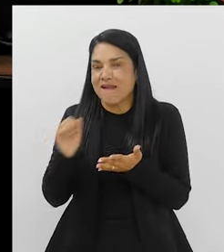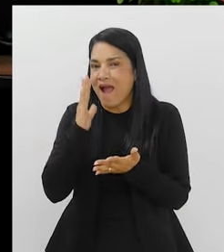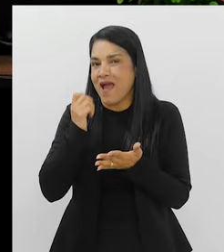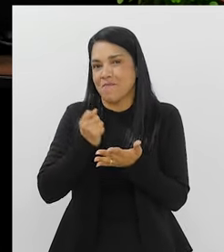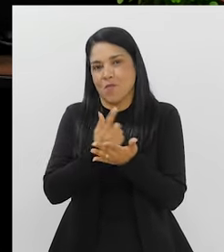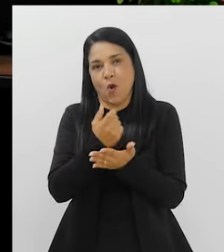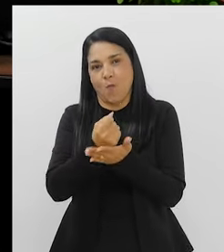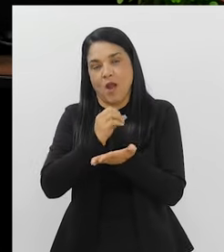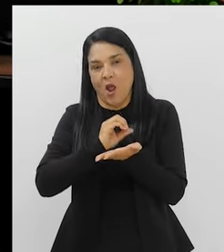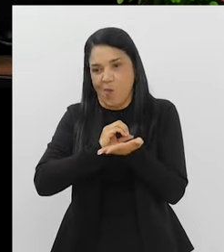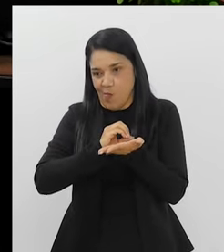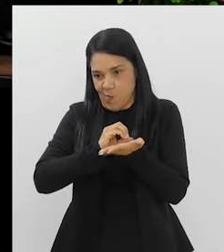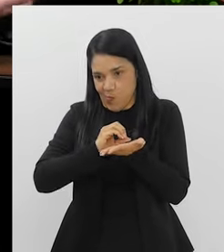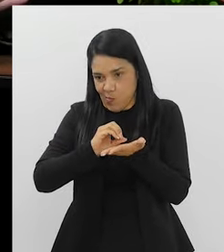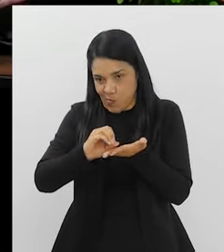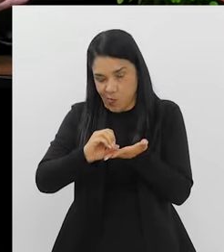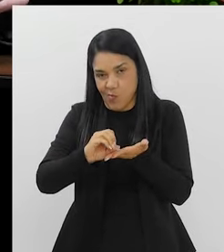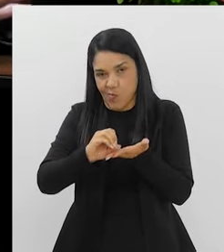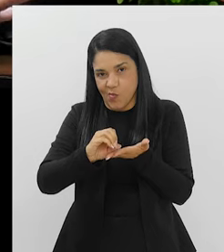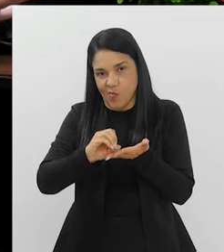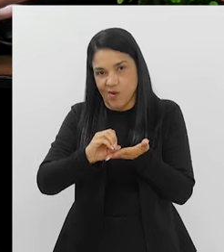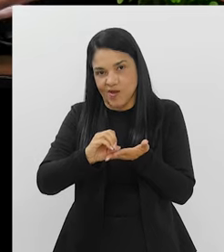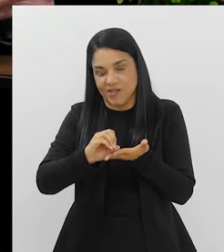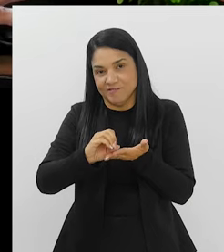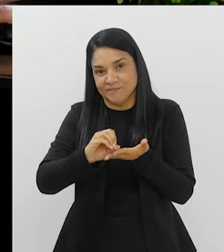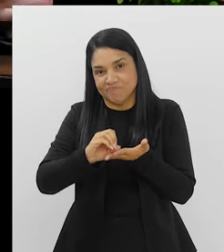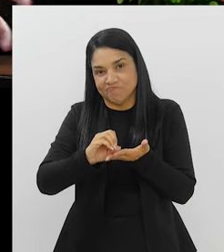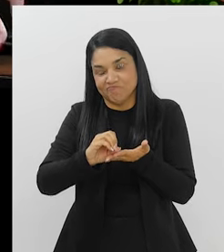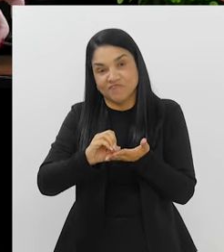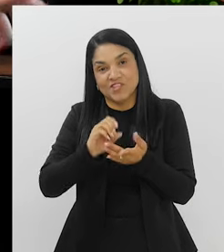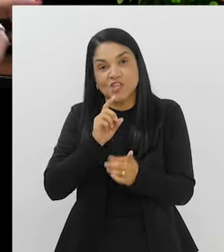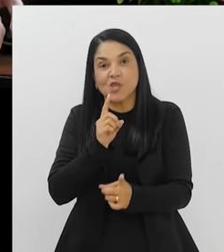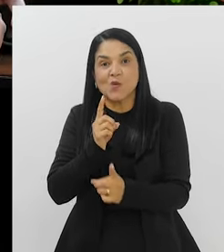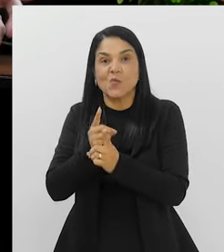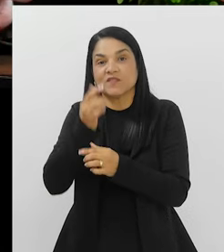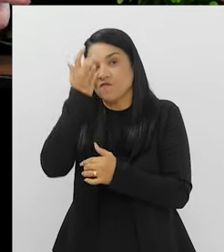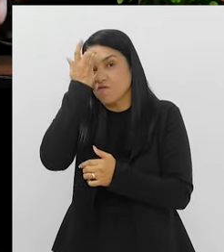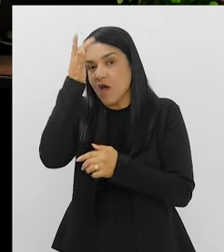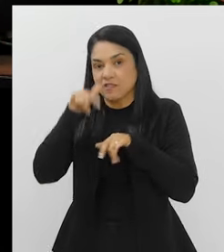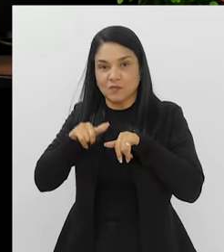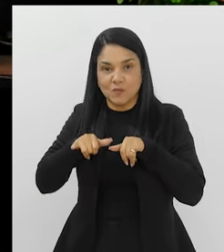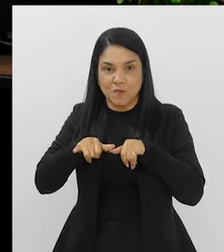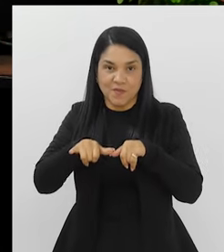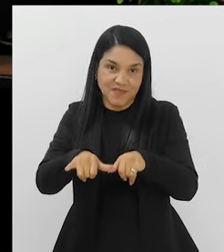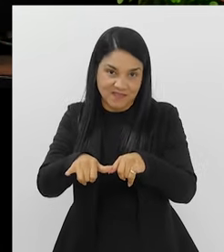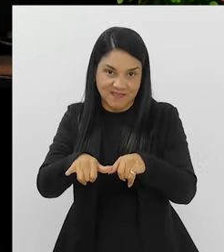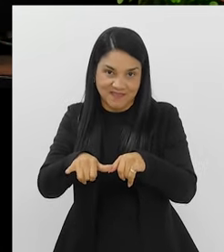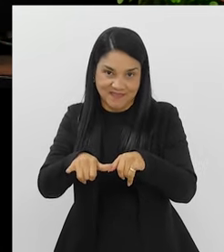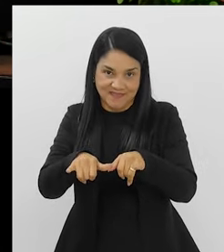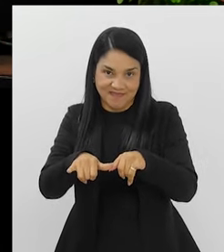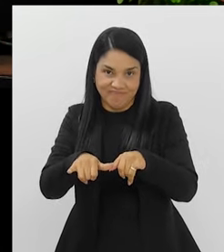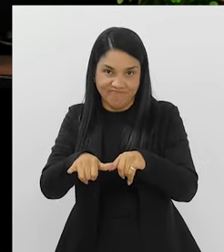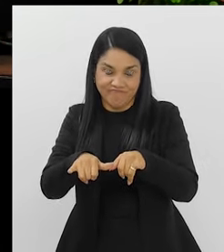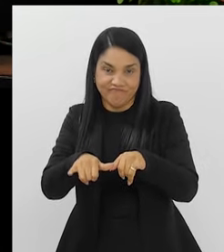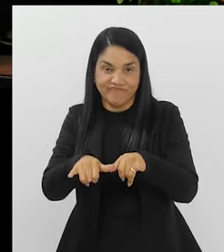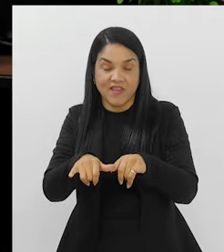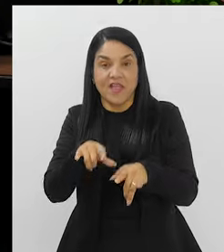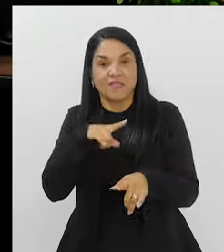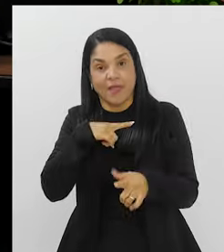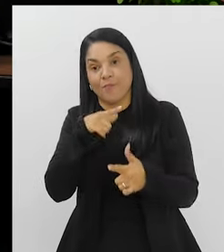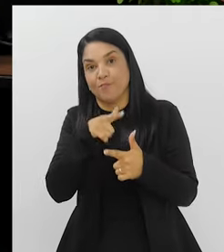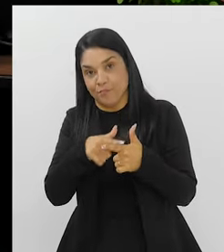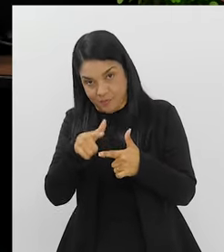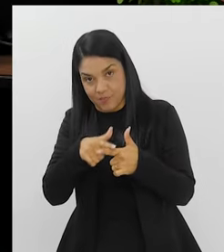cara do que a que você costuma encontrar no próprio supermercado. E aí a gente vai encontrar outro